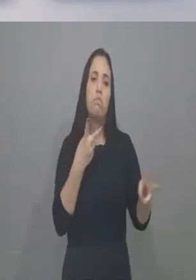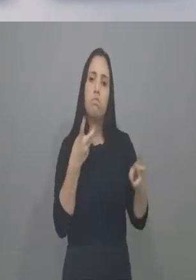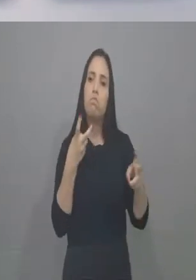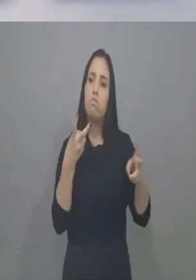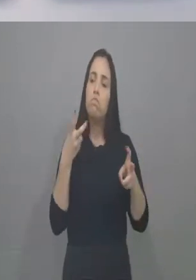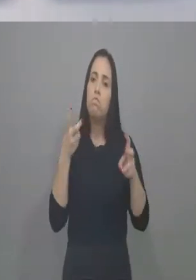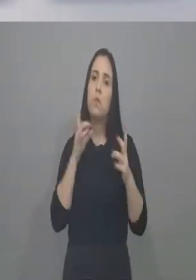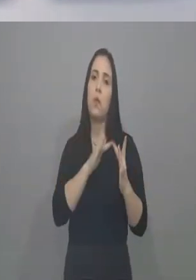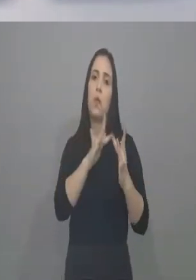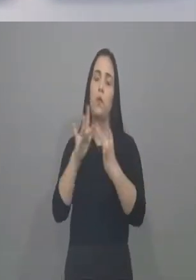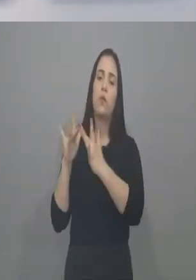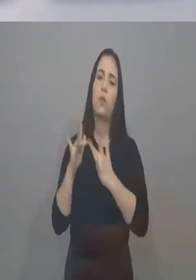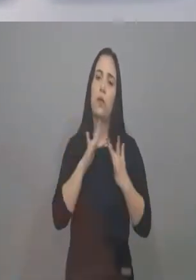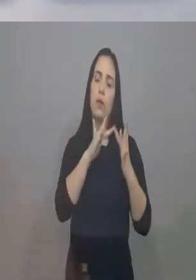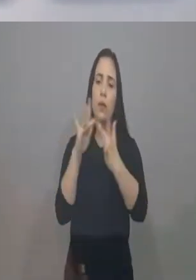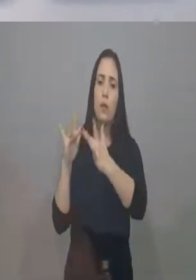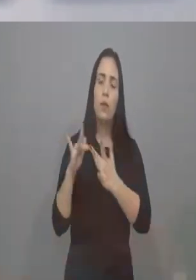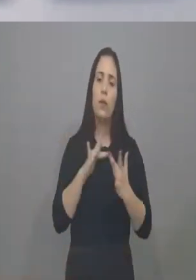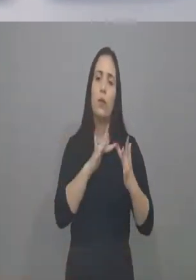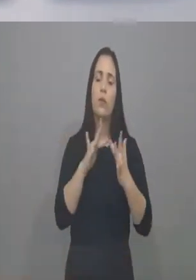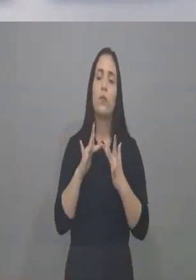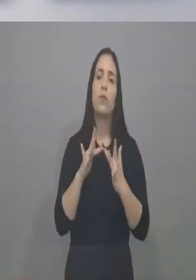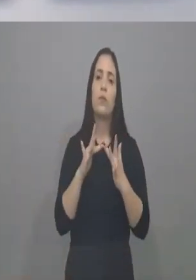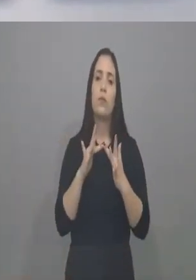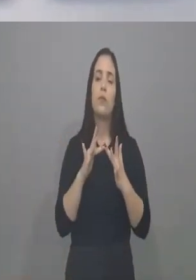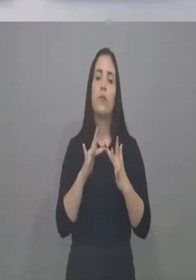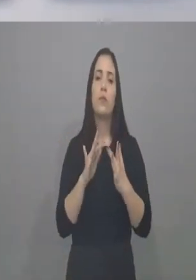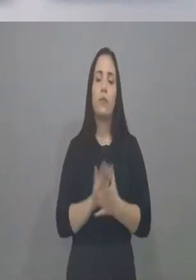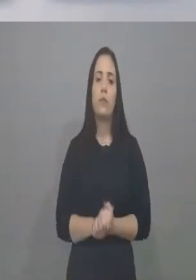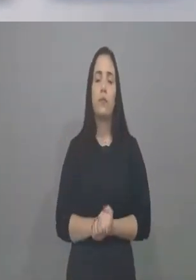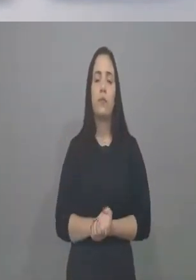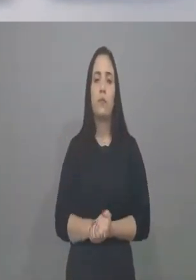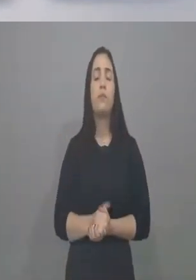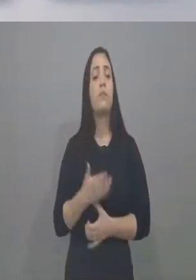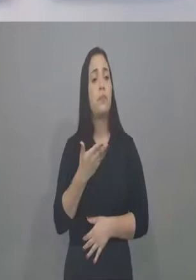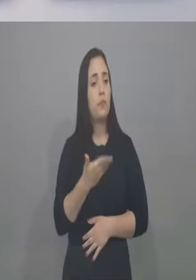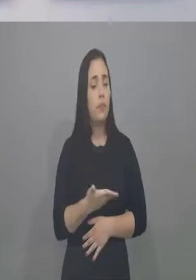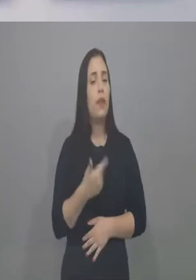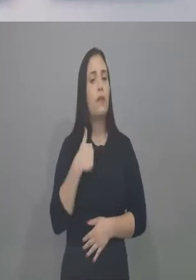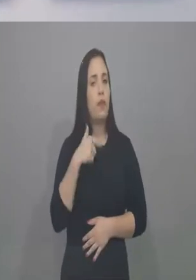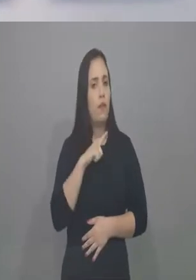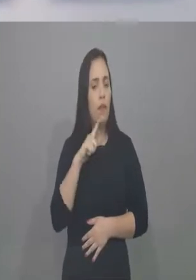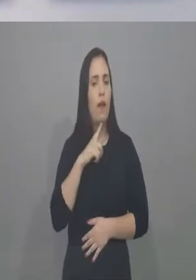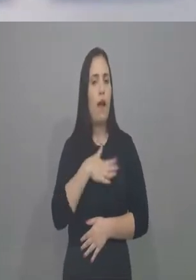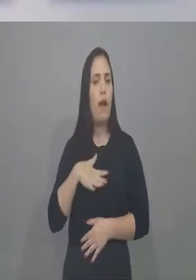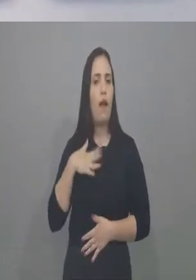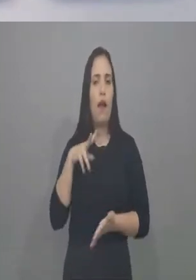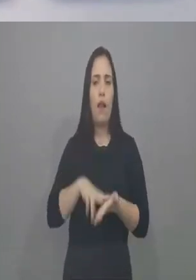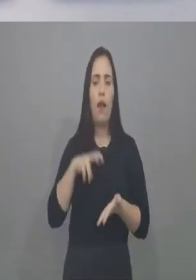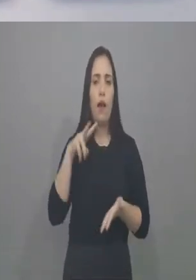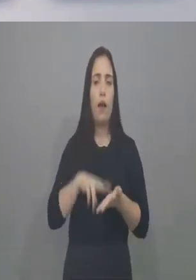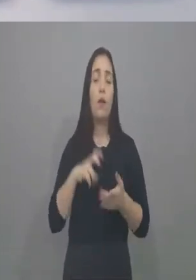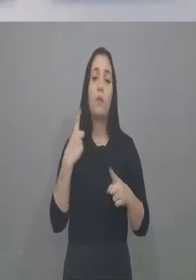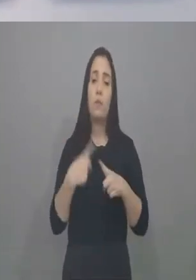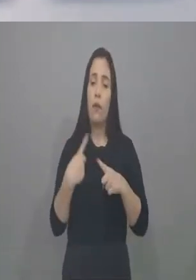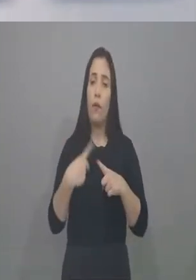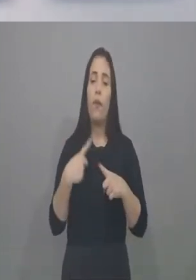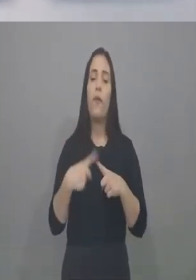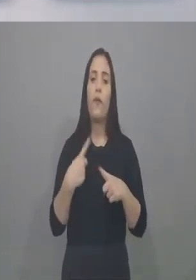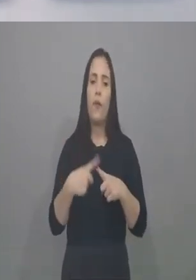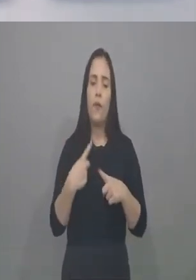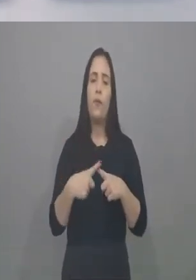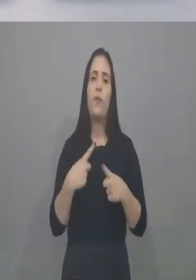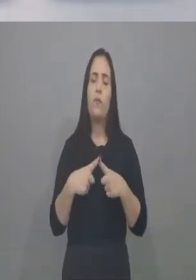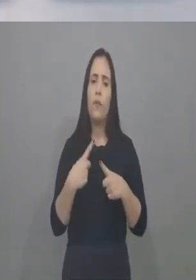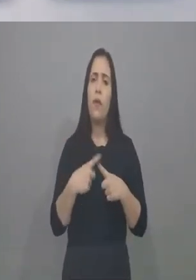conviver com essas pessoas e, viu, cara, Federico, foi de uma alegria grande porque a gente vê... Muita experiência